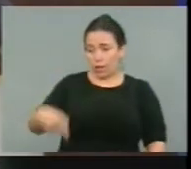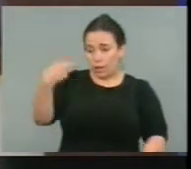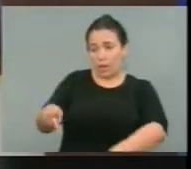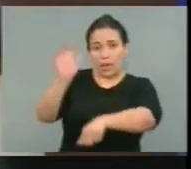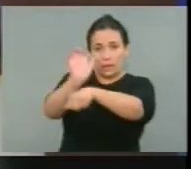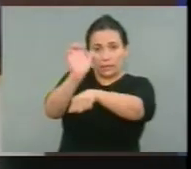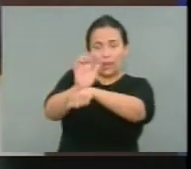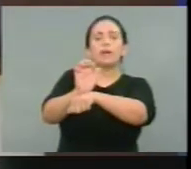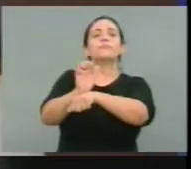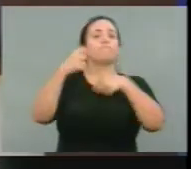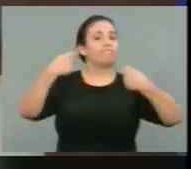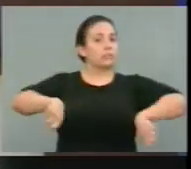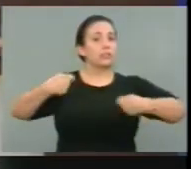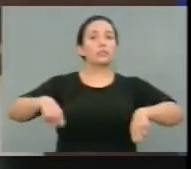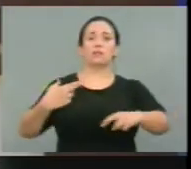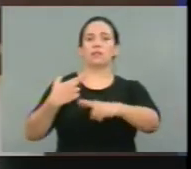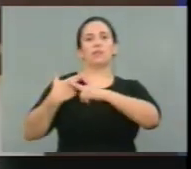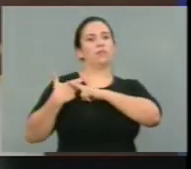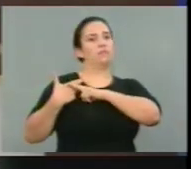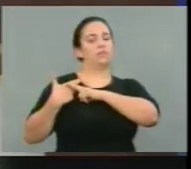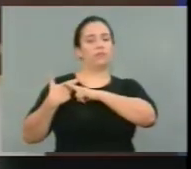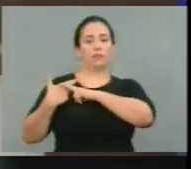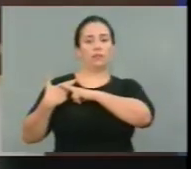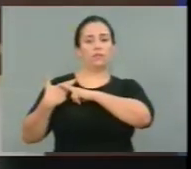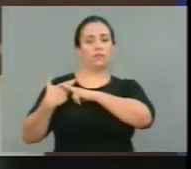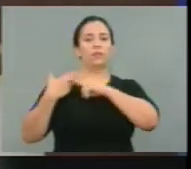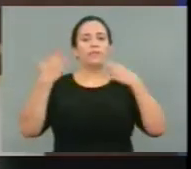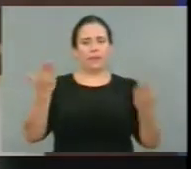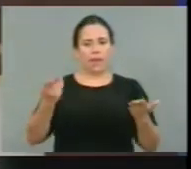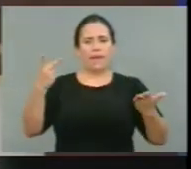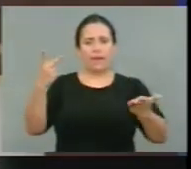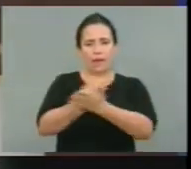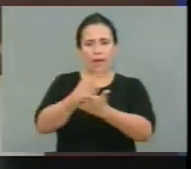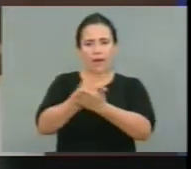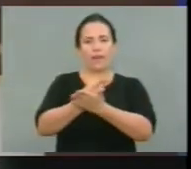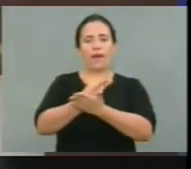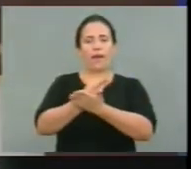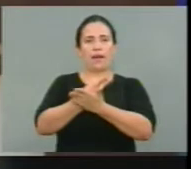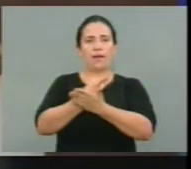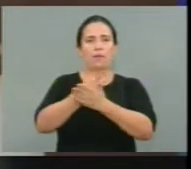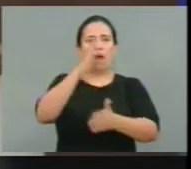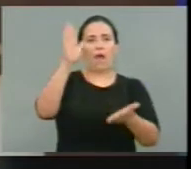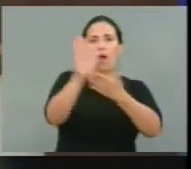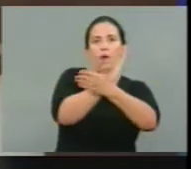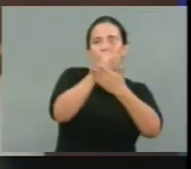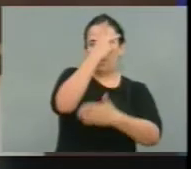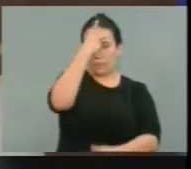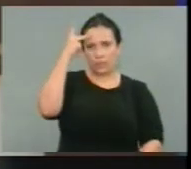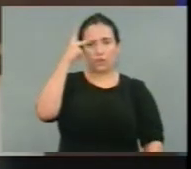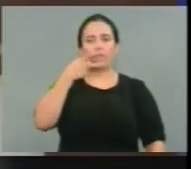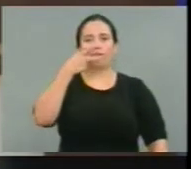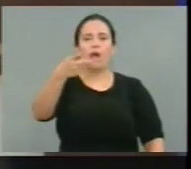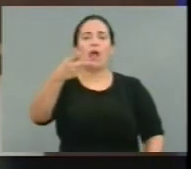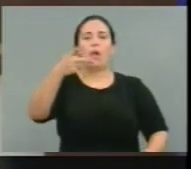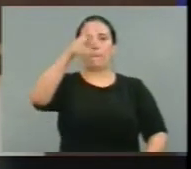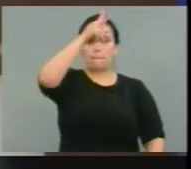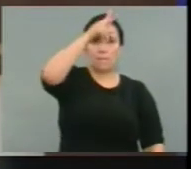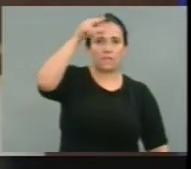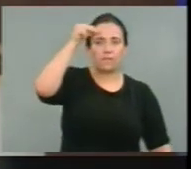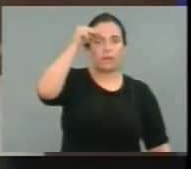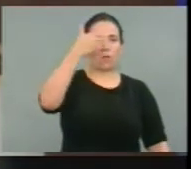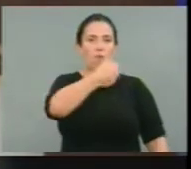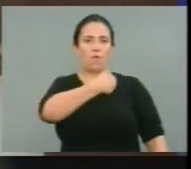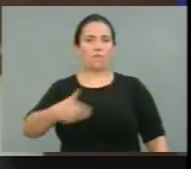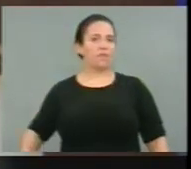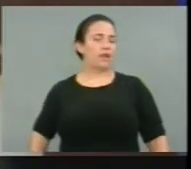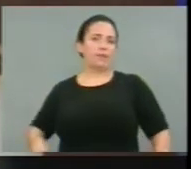municipal, tem muito a ver com segurança. Portanto, está errado dizer que o governo local, que o governo municipal, não tem a ver com segurança.